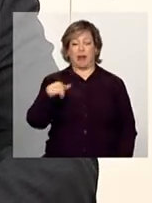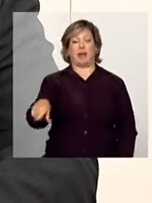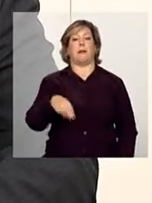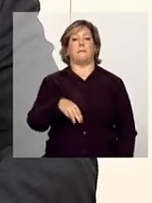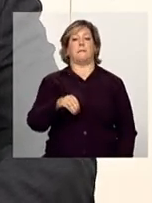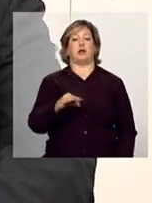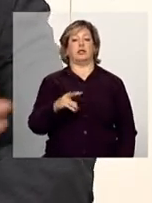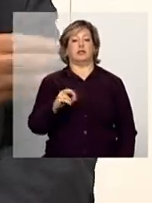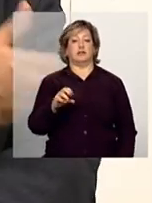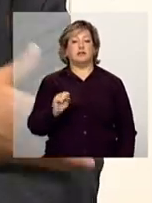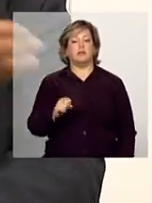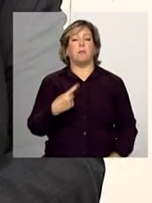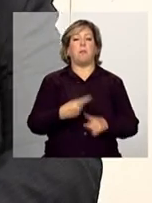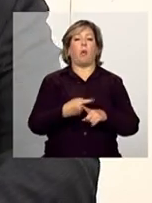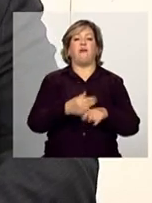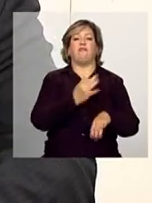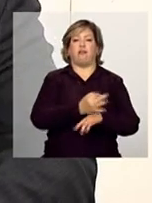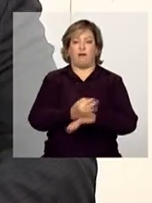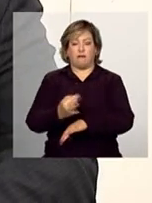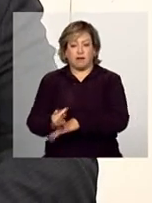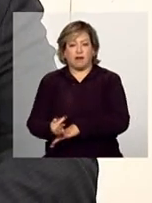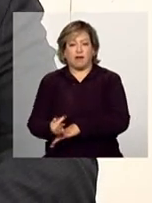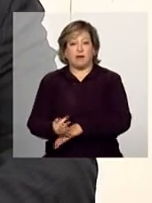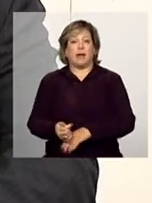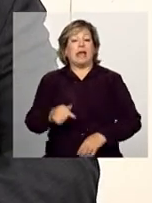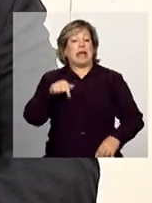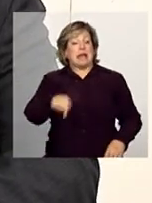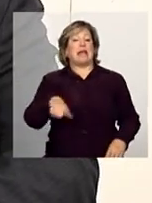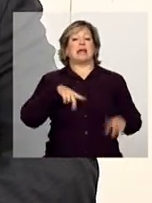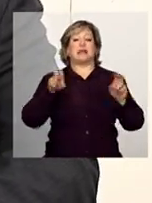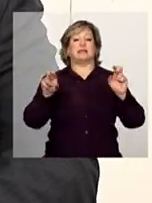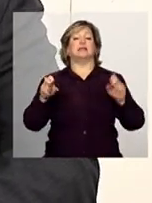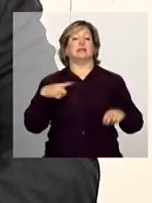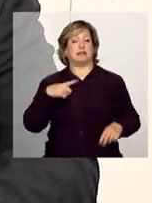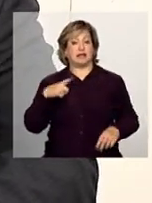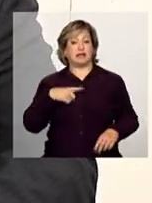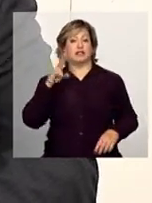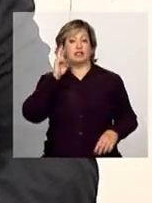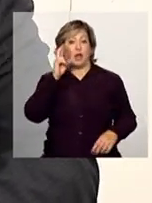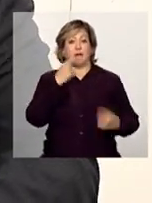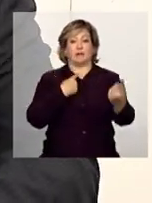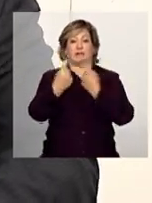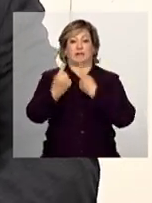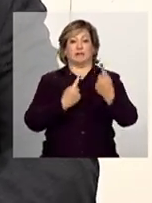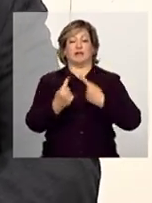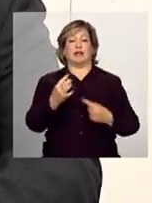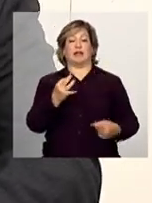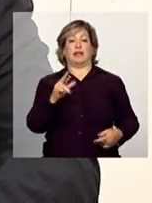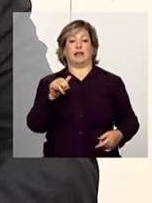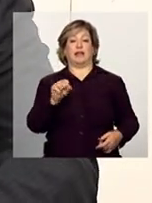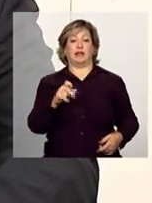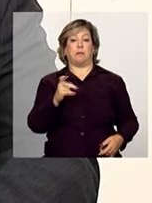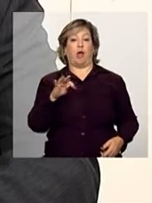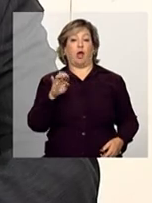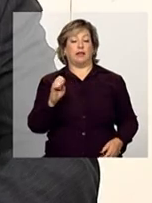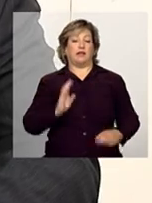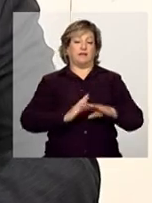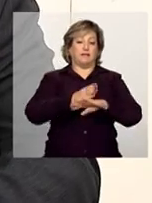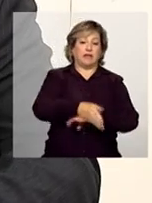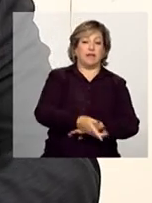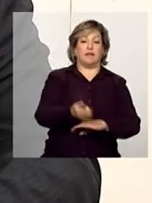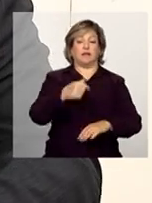há exatamente essa questão de transporte escolar, de ir e vir, de